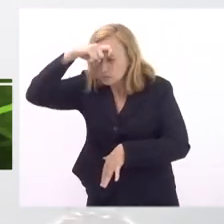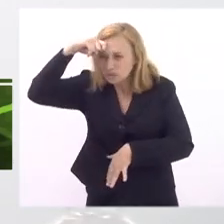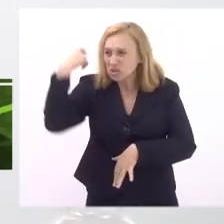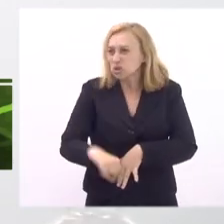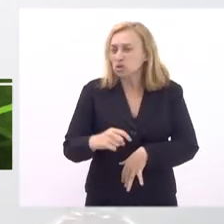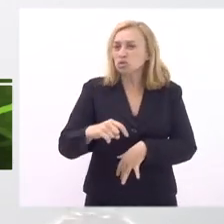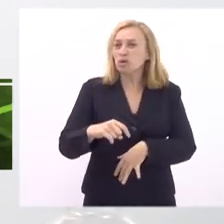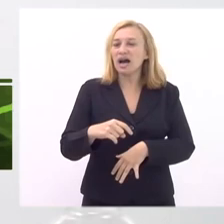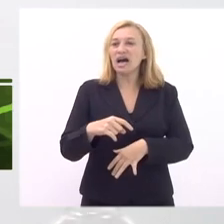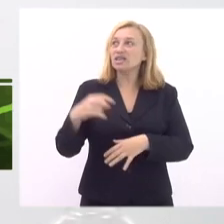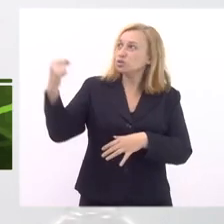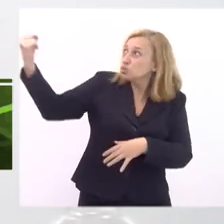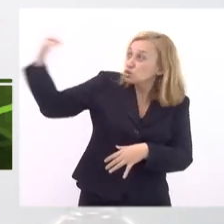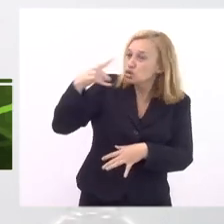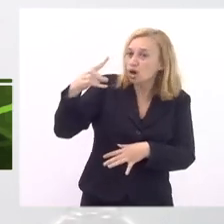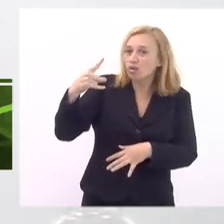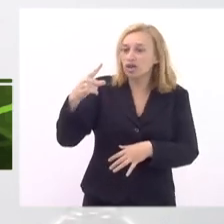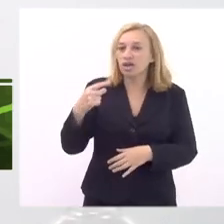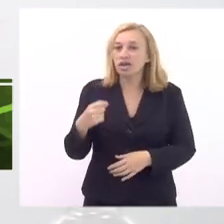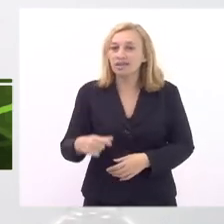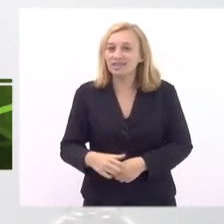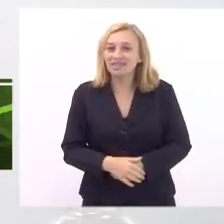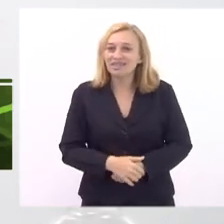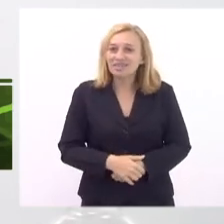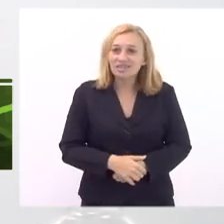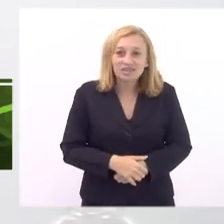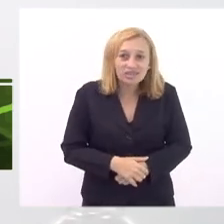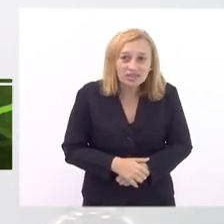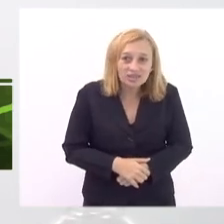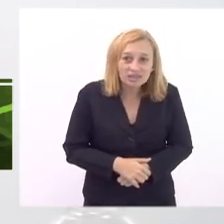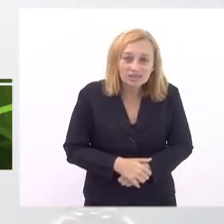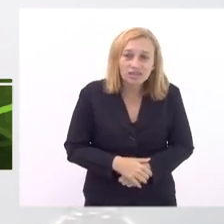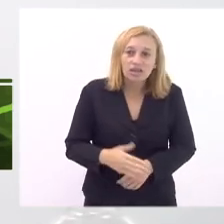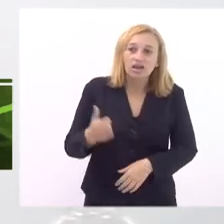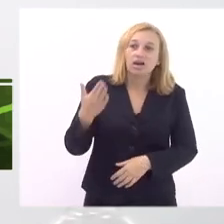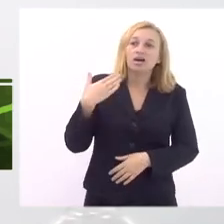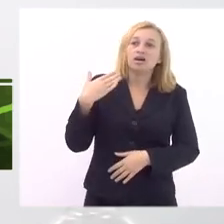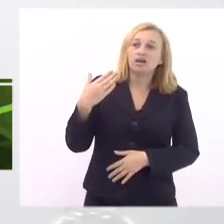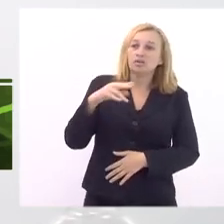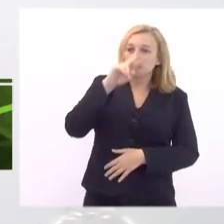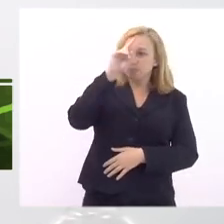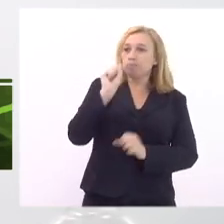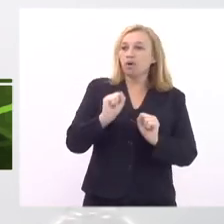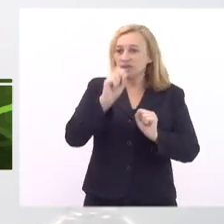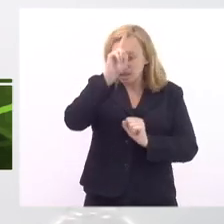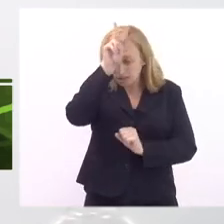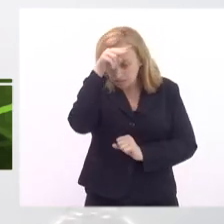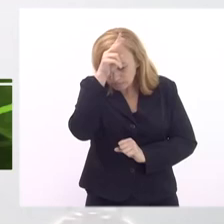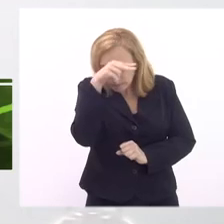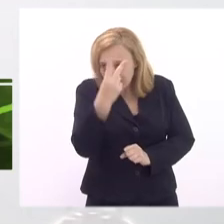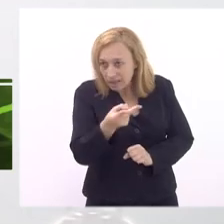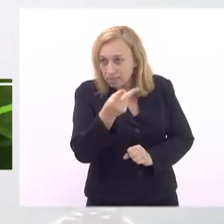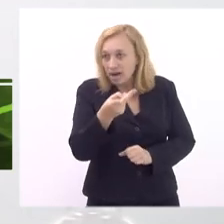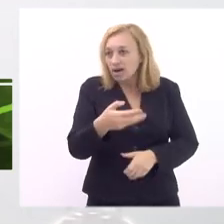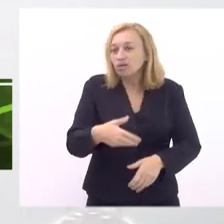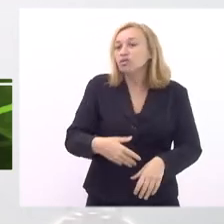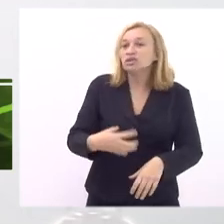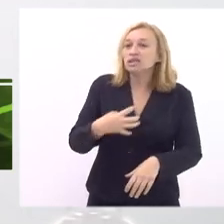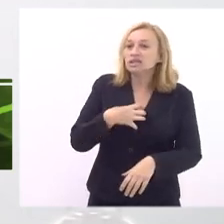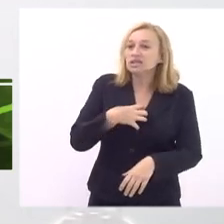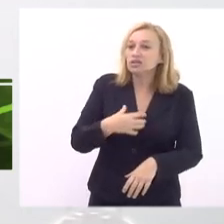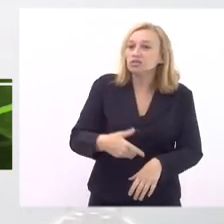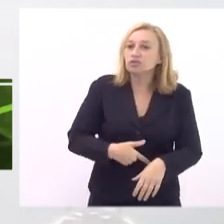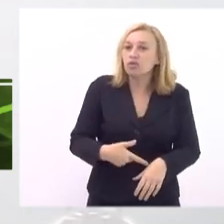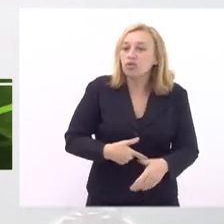escola até sua casa no sol quente com fome também podendo passar mal indo andando bastante e não é bem